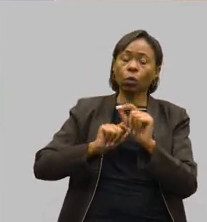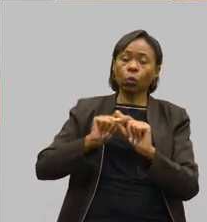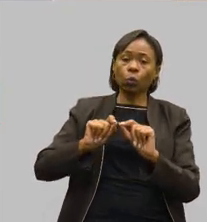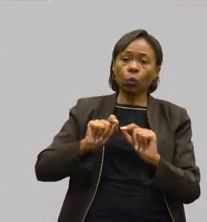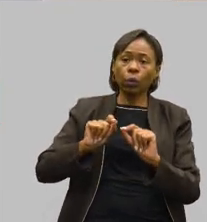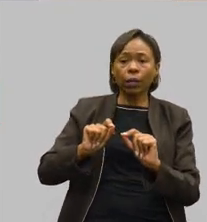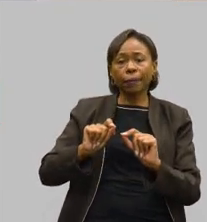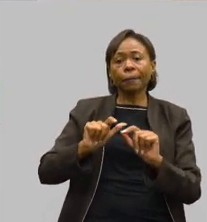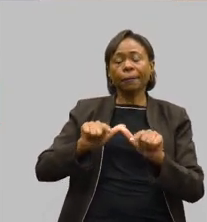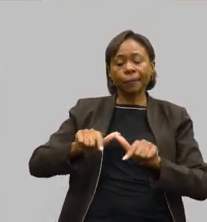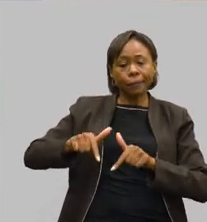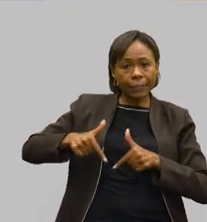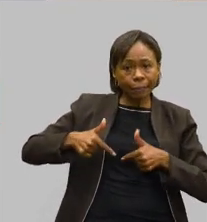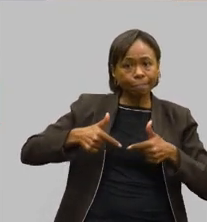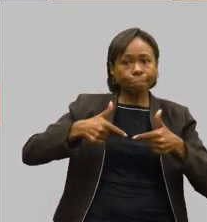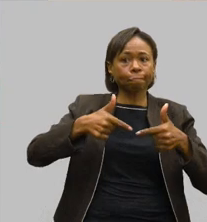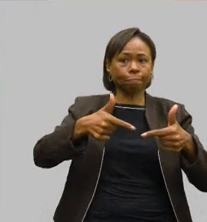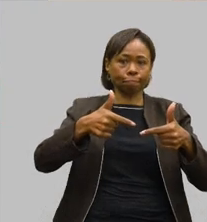ações,